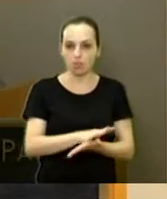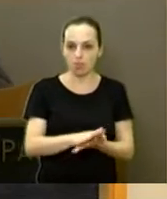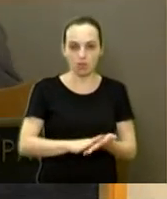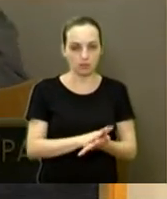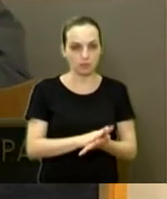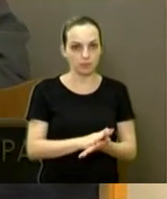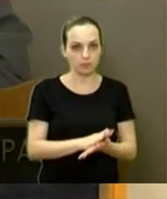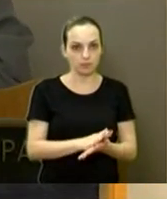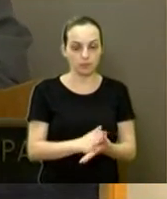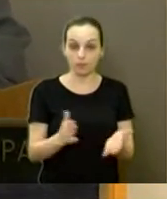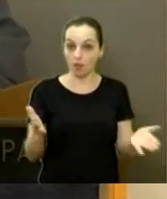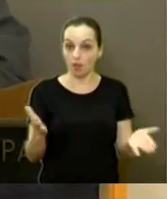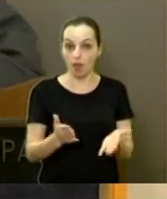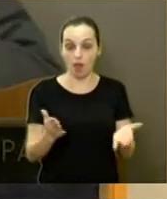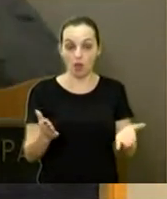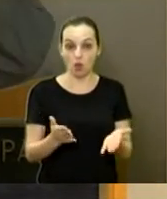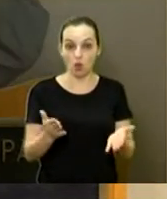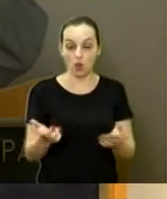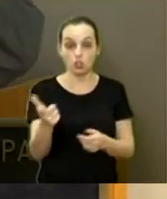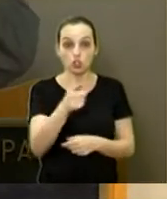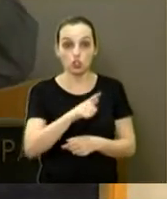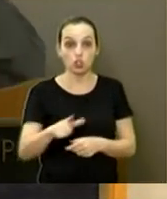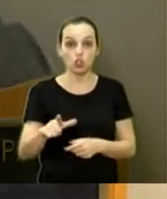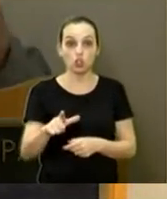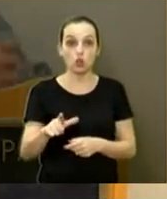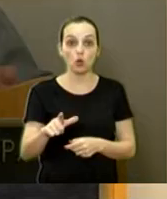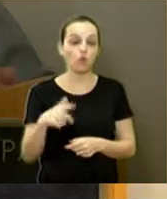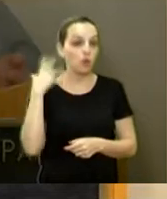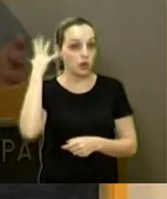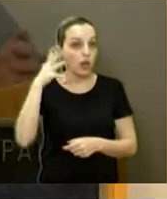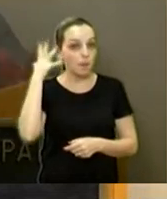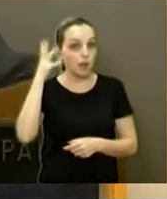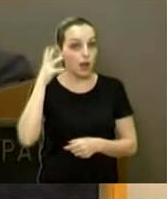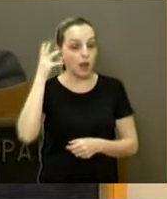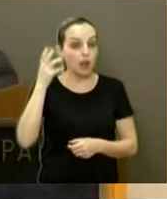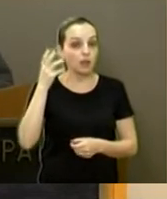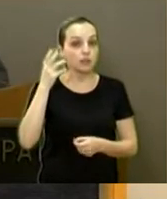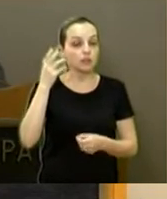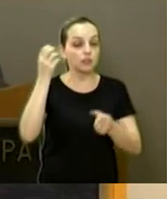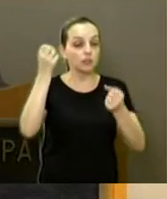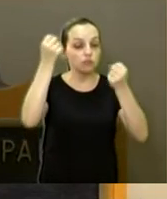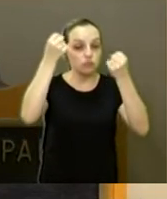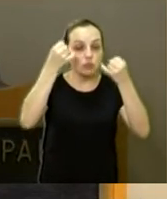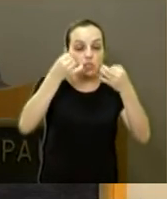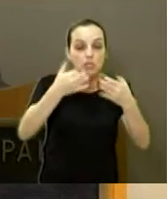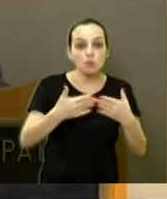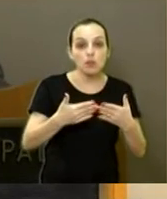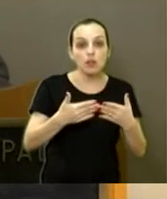Agora, nessa palestra, ela ia começar a falar, a palavra para o vereador.